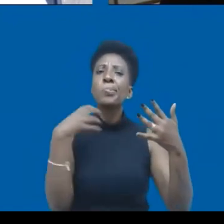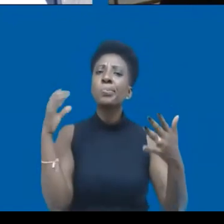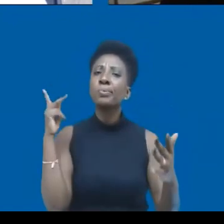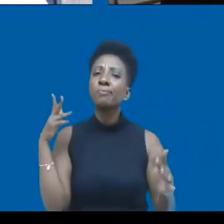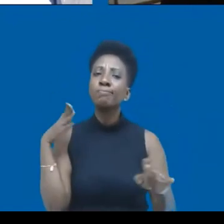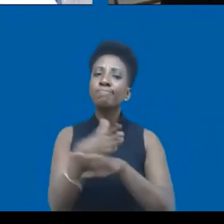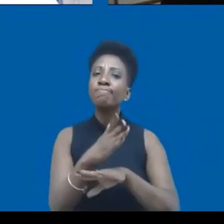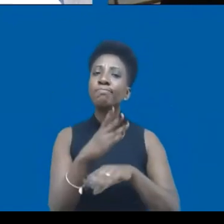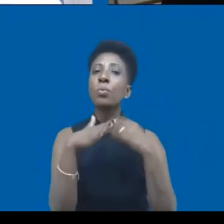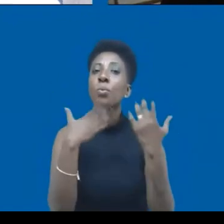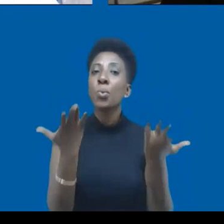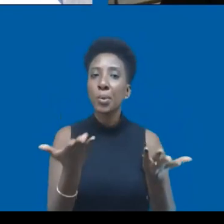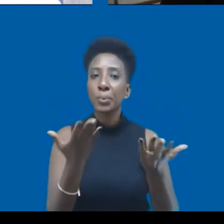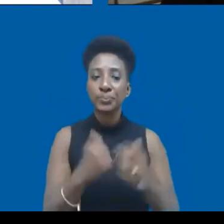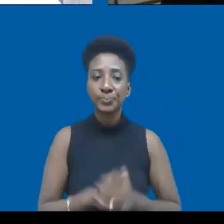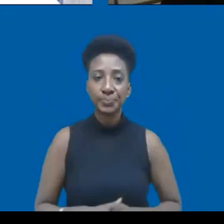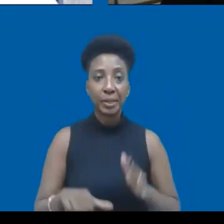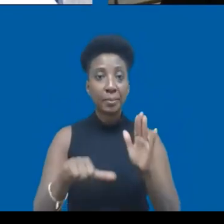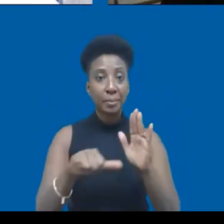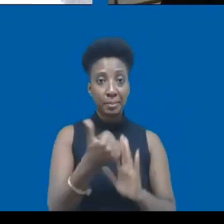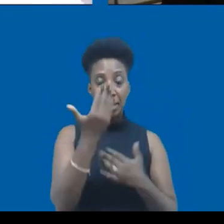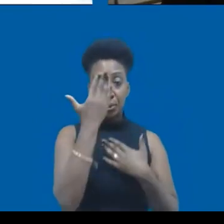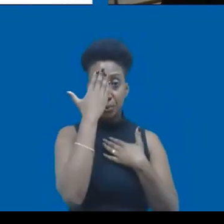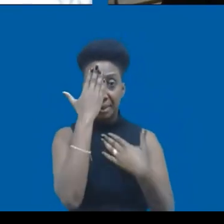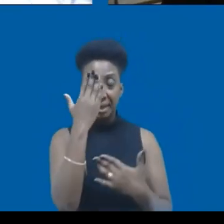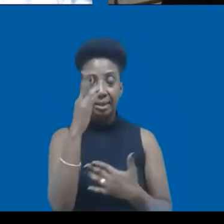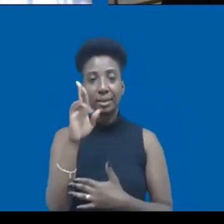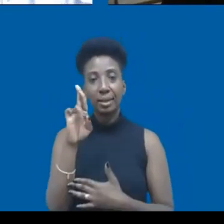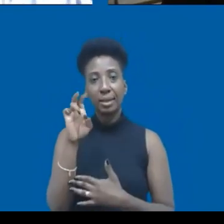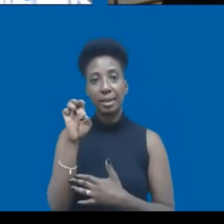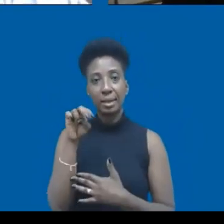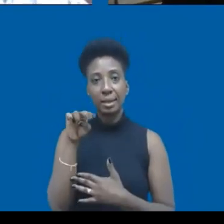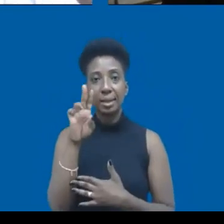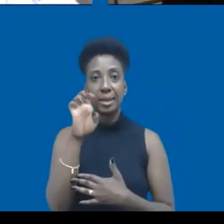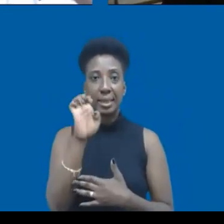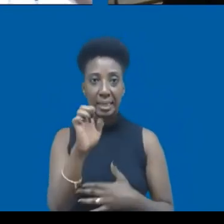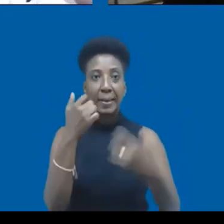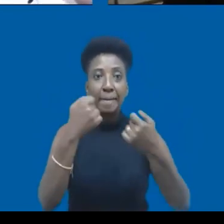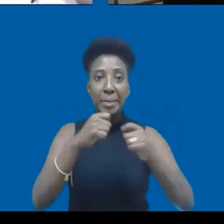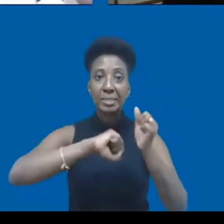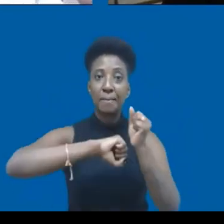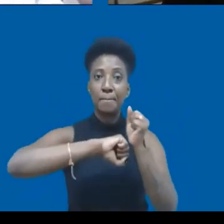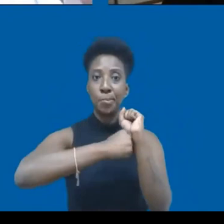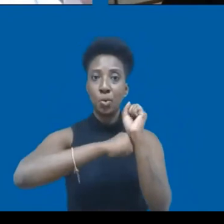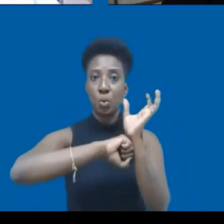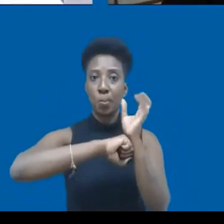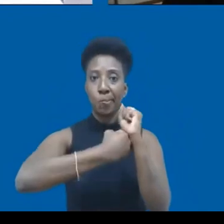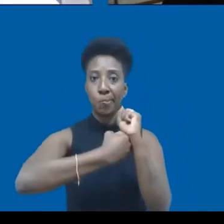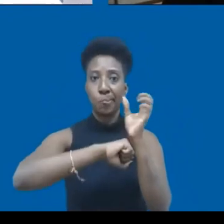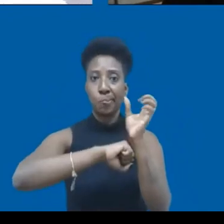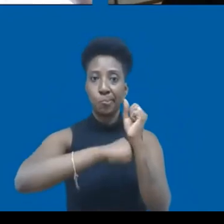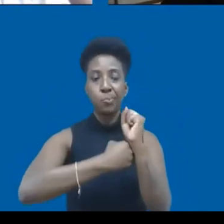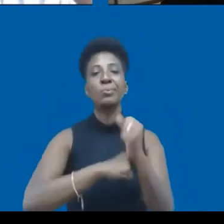Bom, primeiramente, obrigado, Renê. Agora você tem que desligar o seu microfone, senão vai dar...